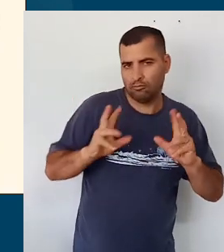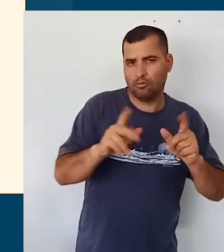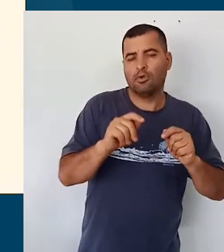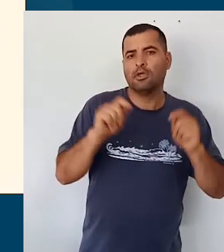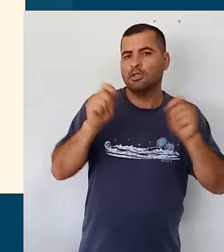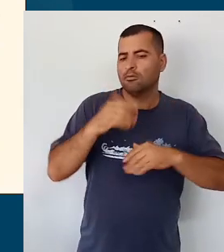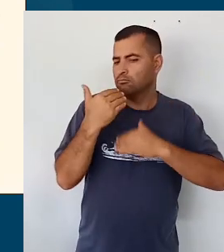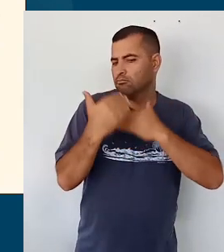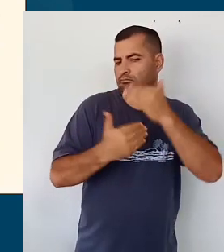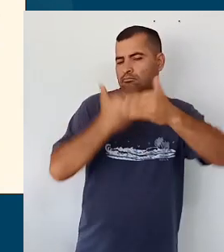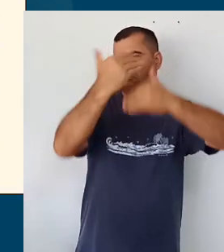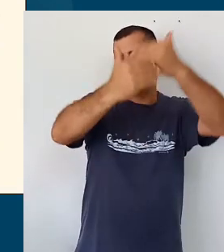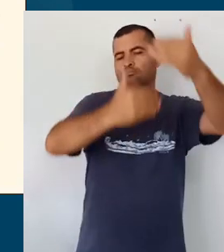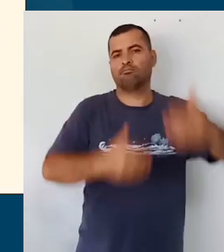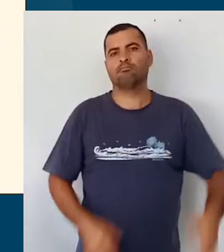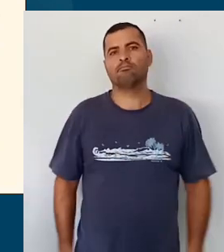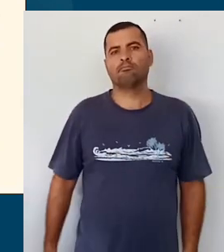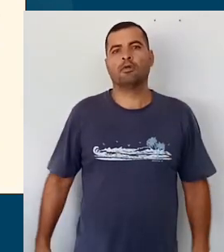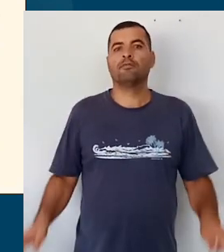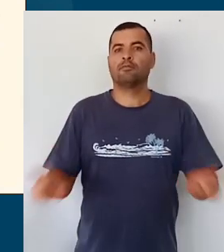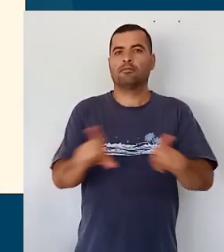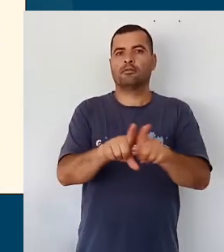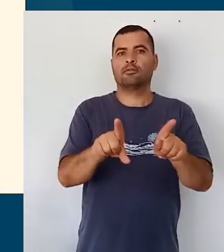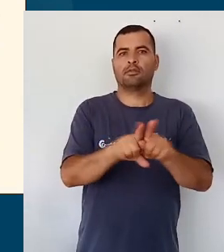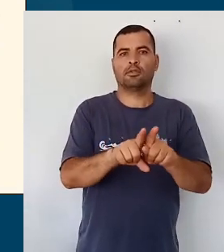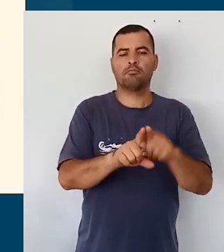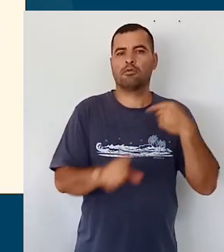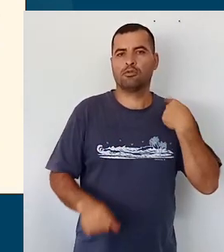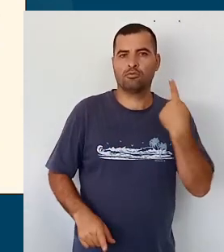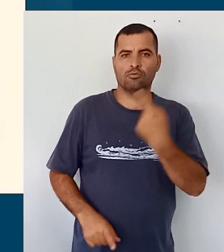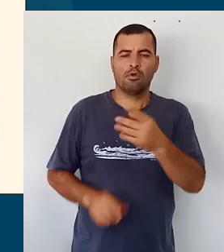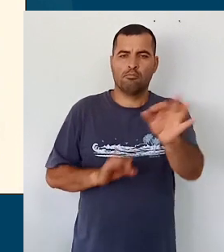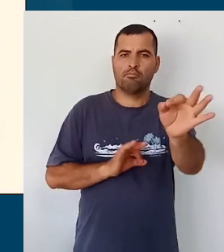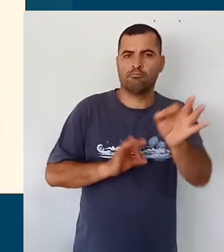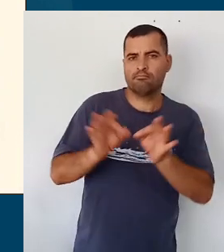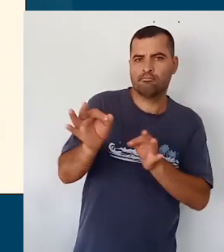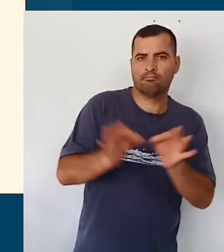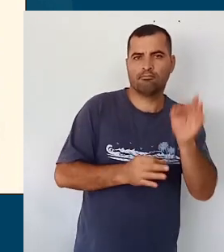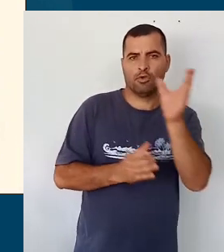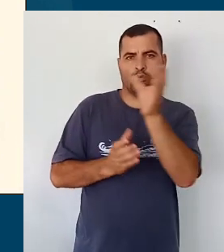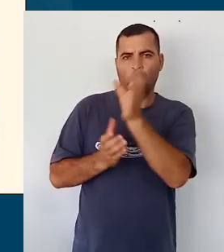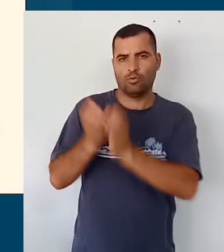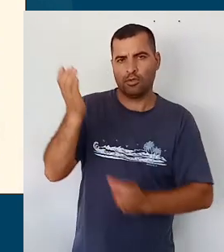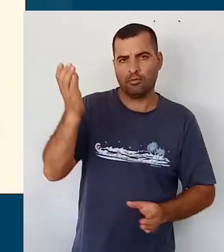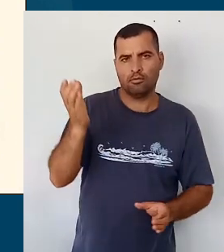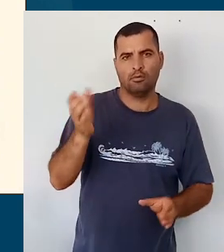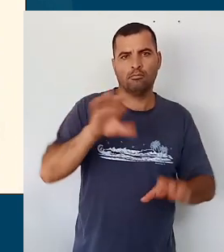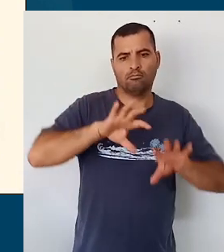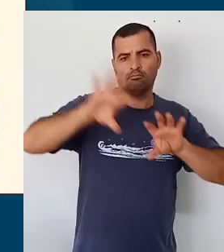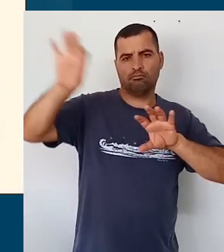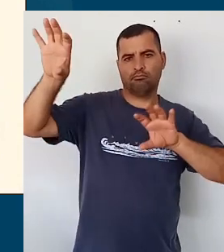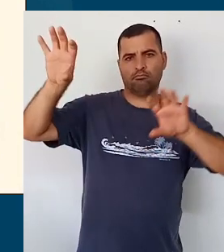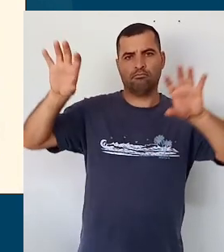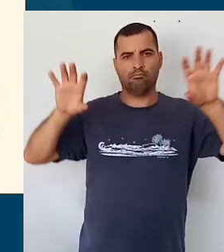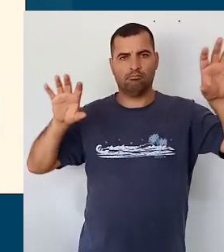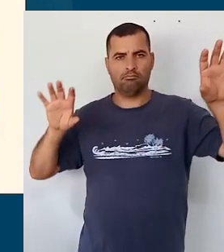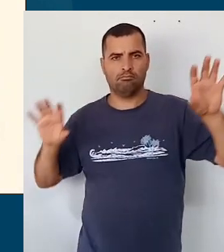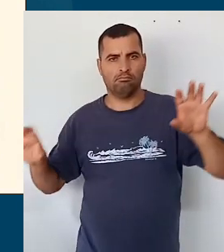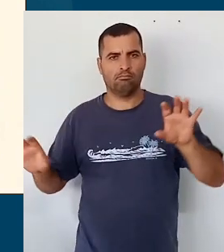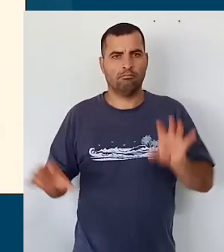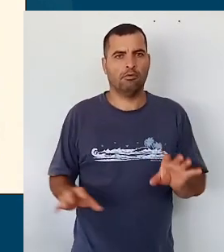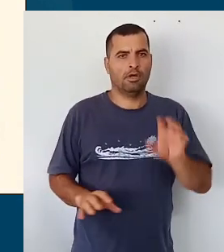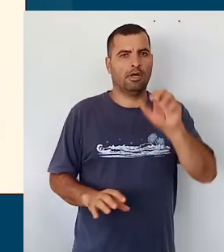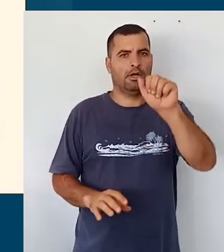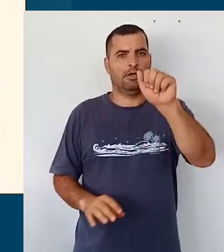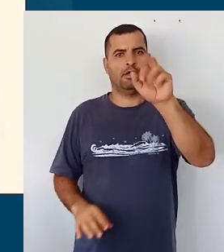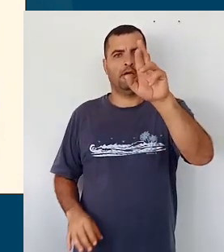sejam desenvolvidas e aí a gente organiza esse currículo por áreas de conhecimento. Então a gente tem